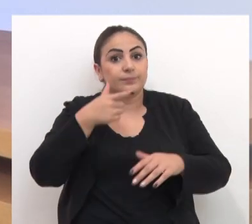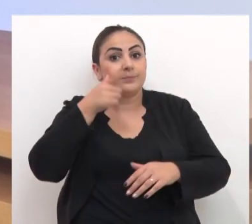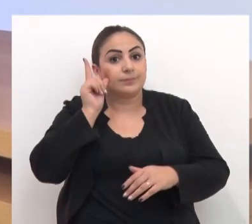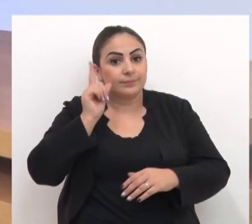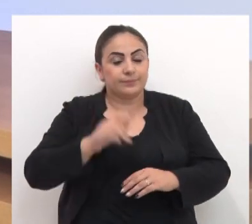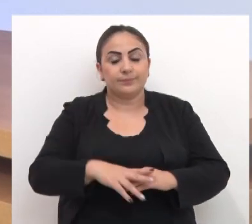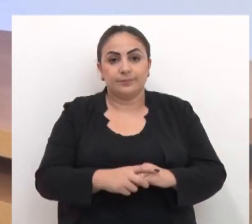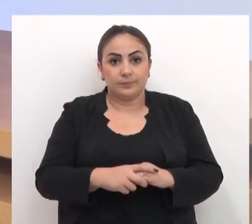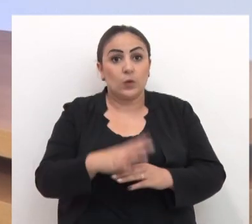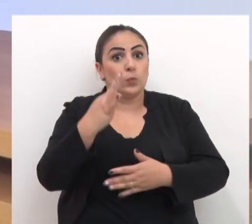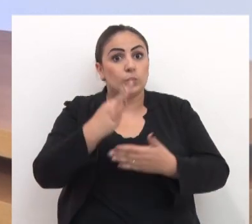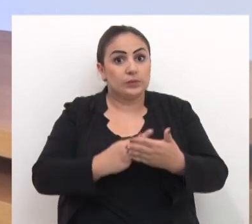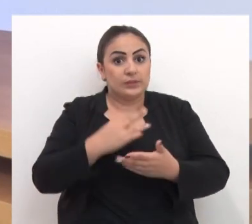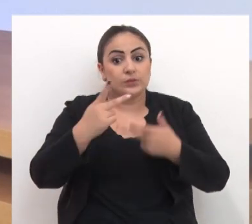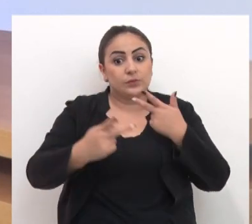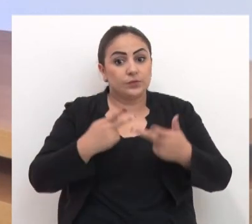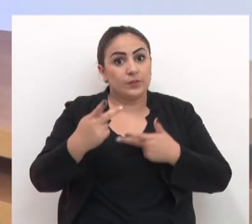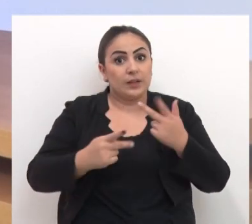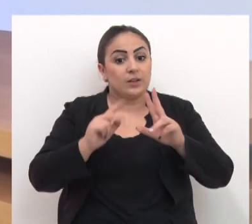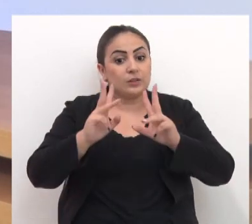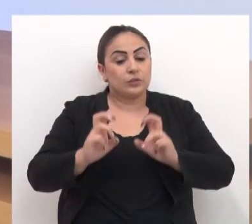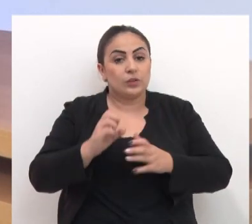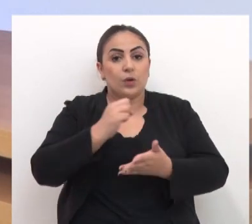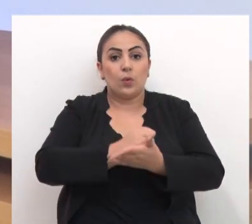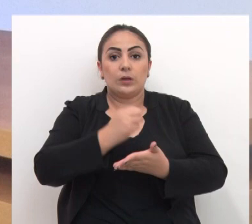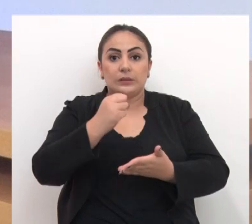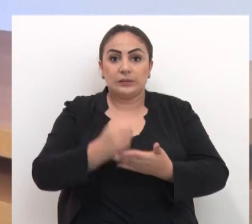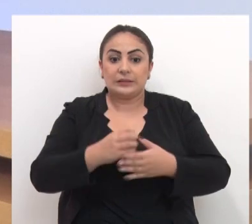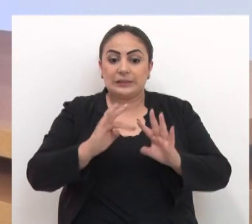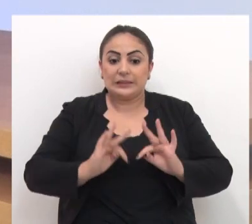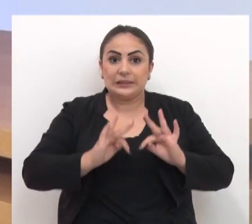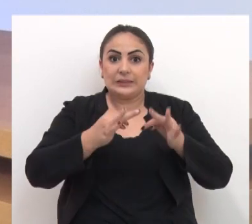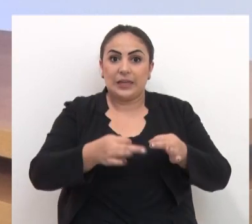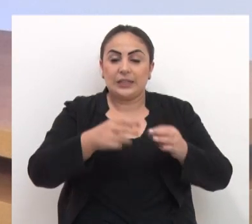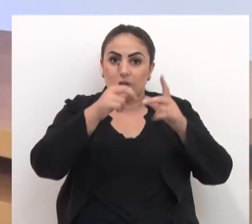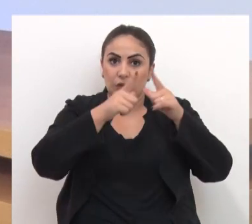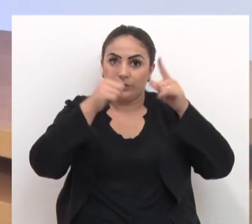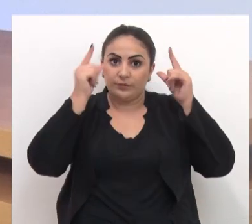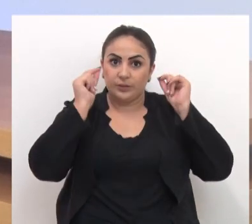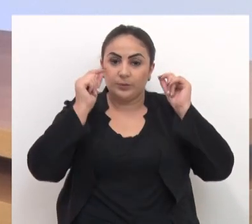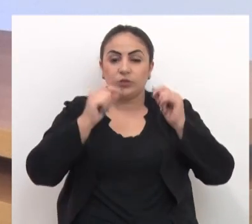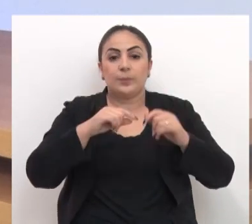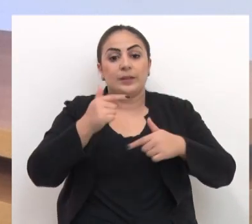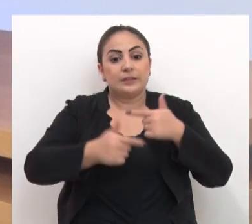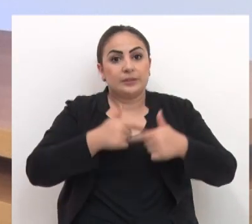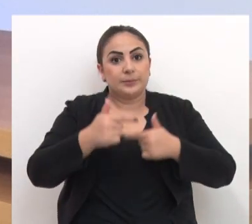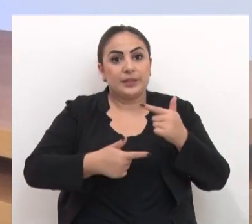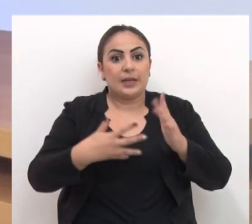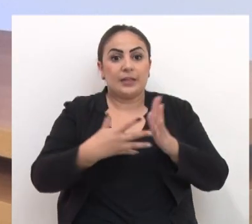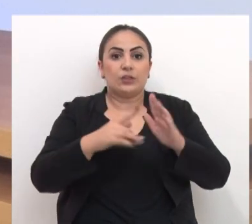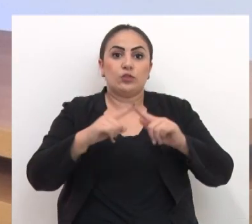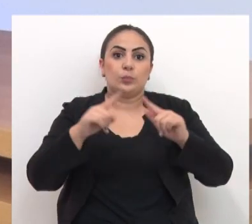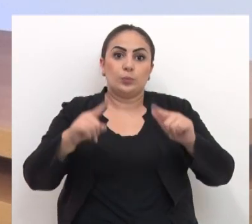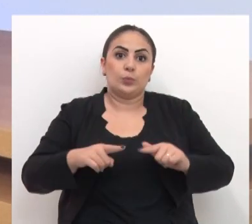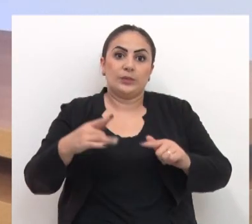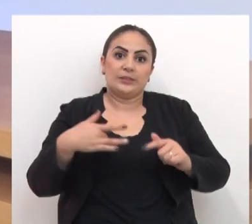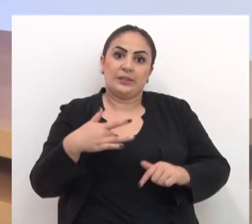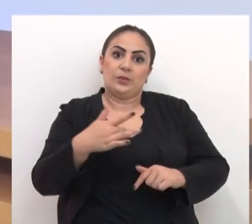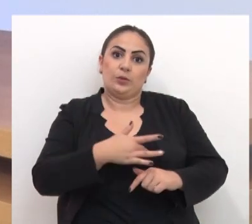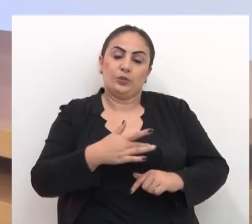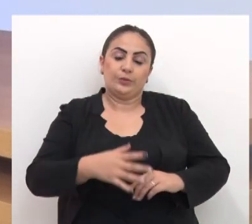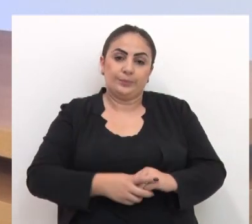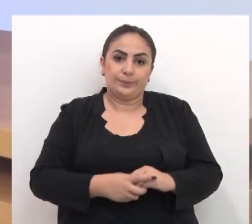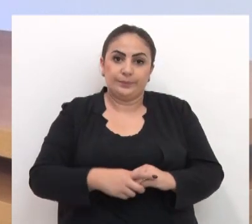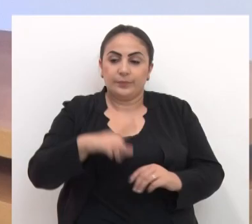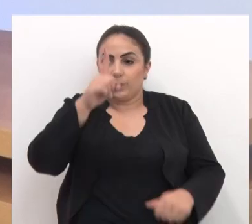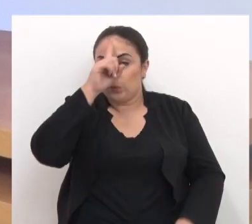unânime na sessão plenária de ontem. O texto dispõe sobre a contratação de técnicos de enfermagem para atuar na rede